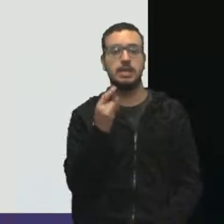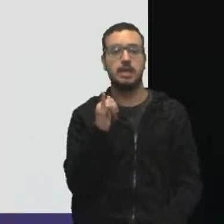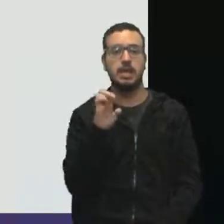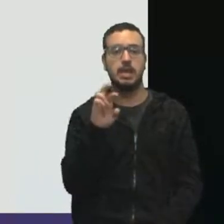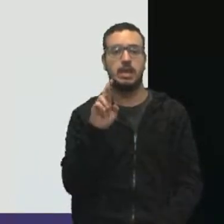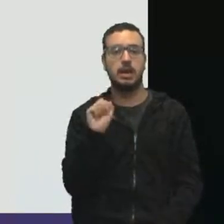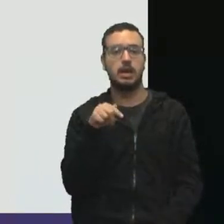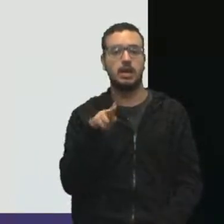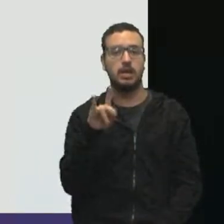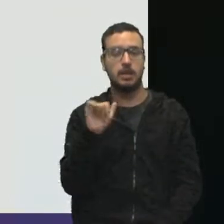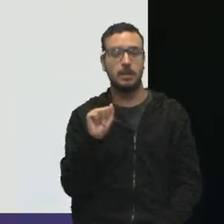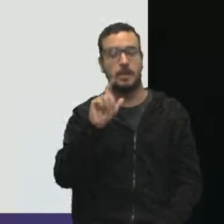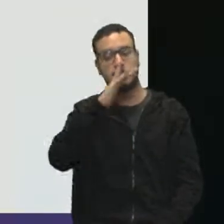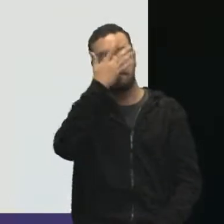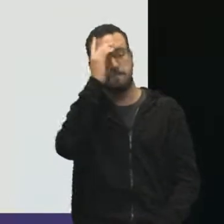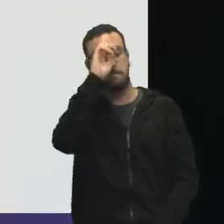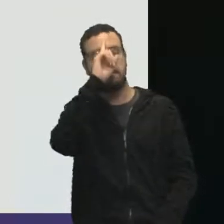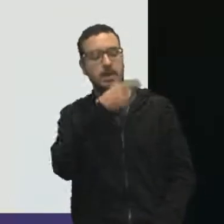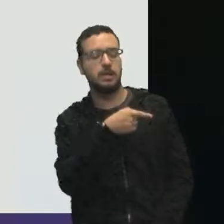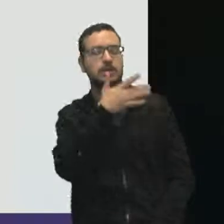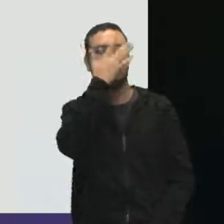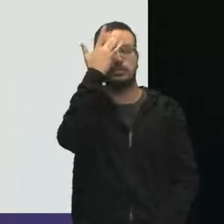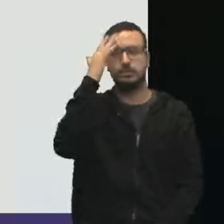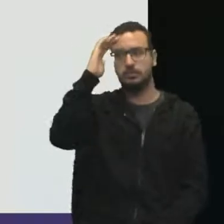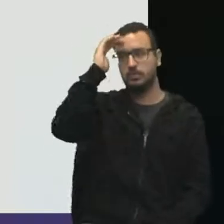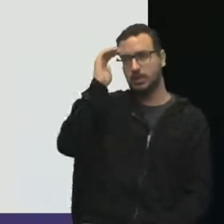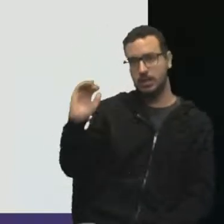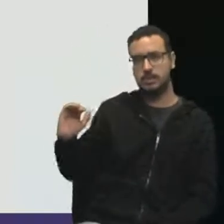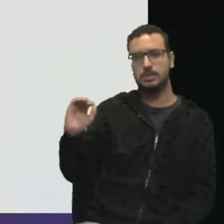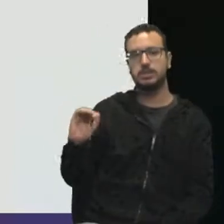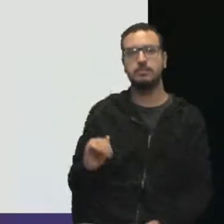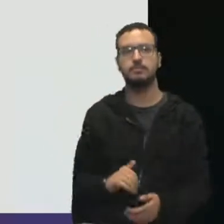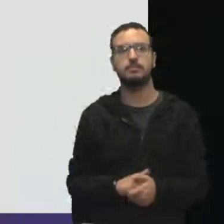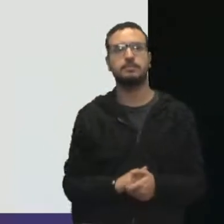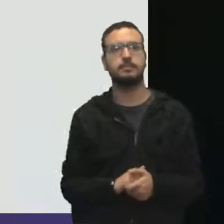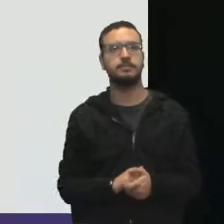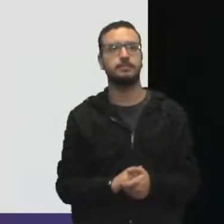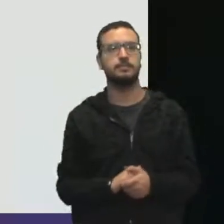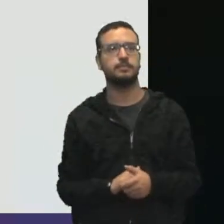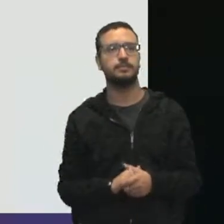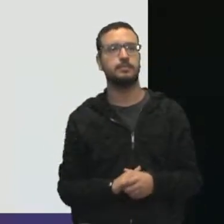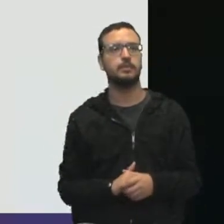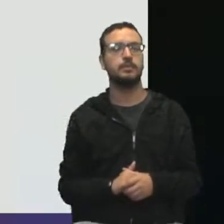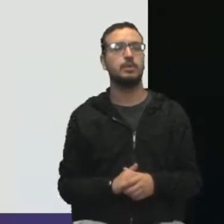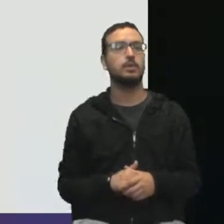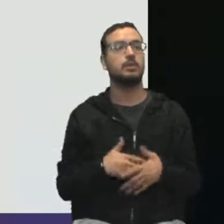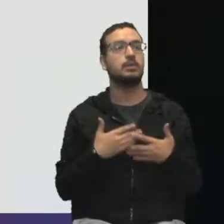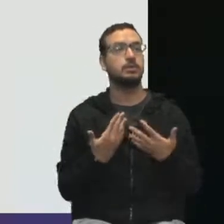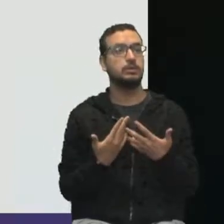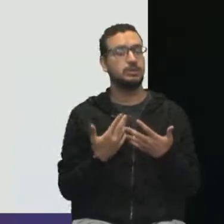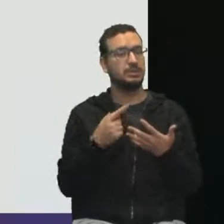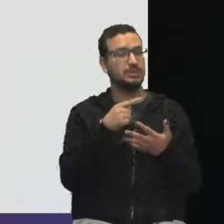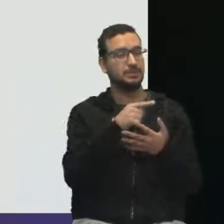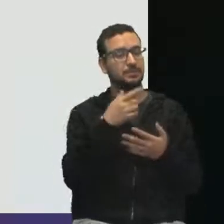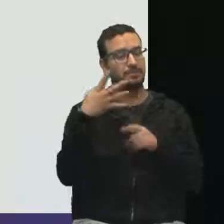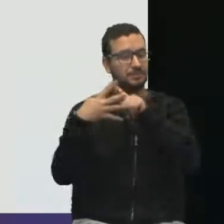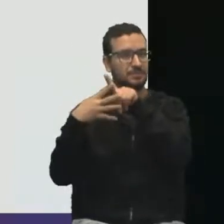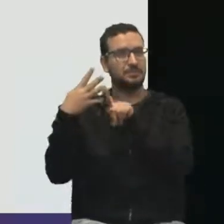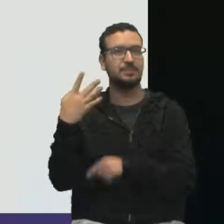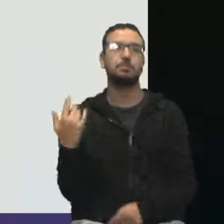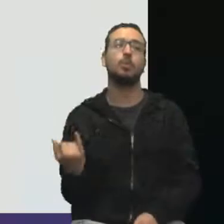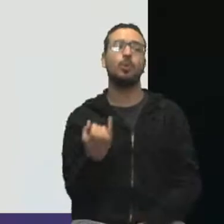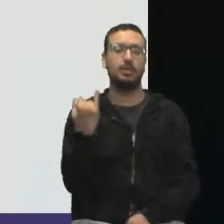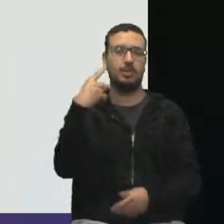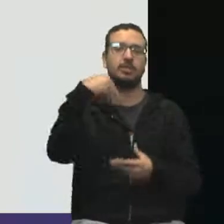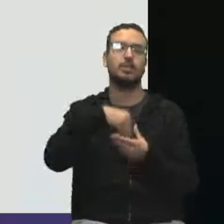obedece. Alguém sabe fazer e alguém precisa ser informado. Esses elementos são fundamentais para um bom